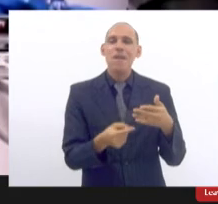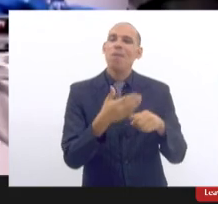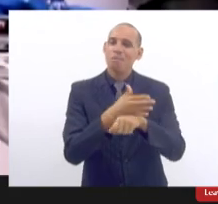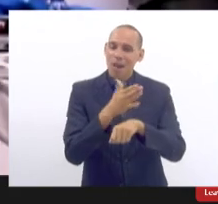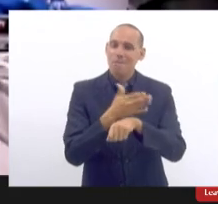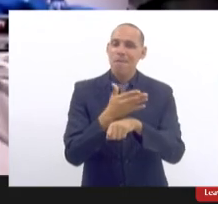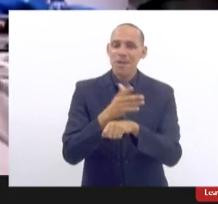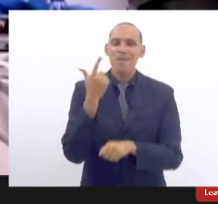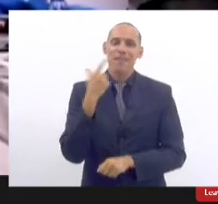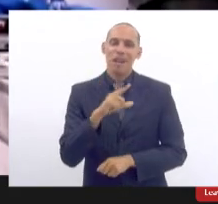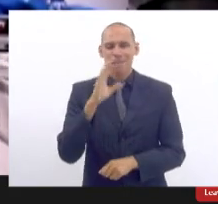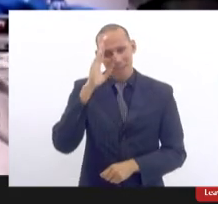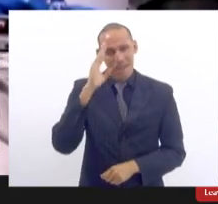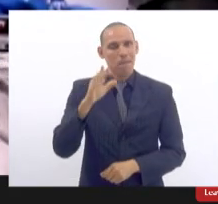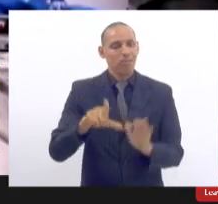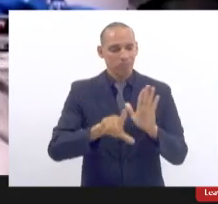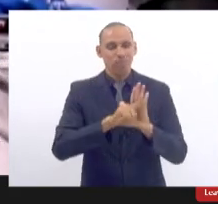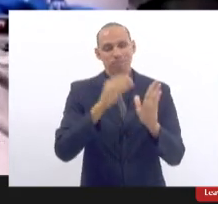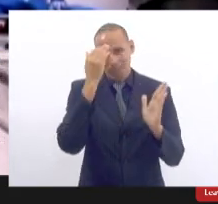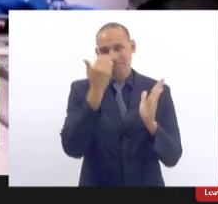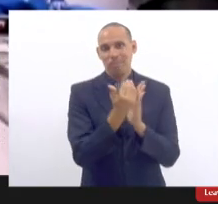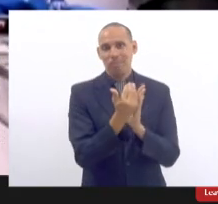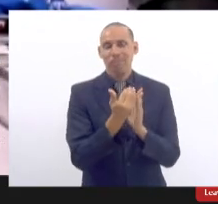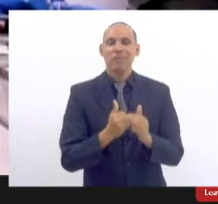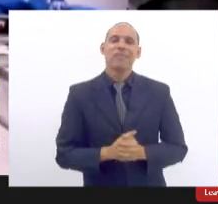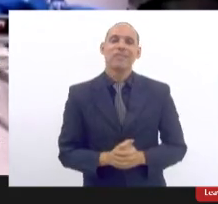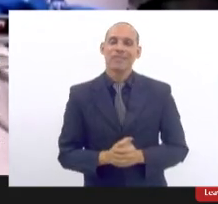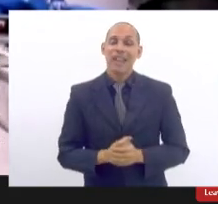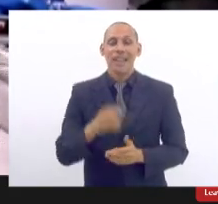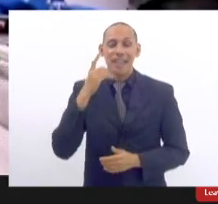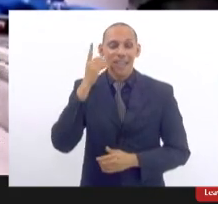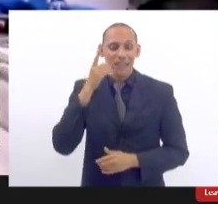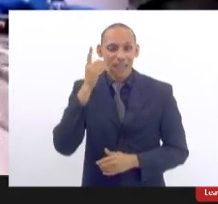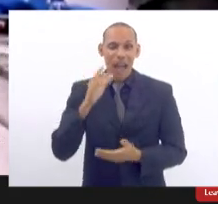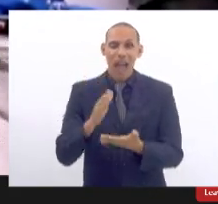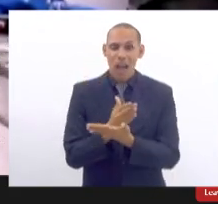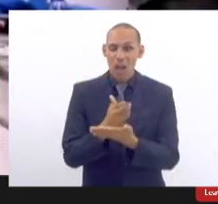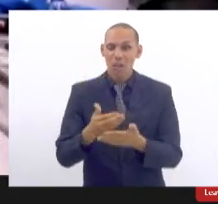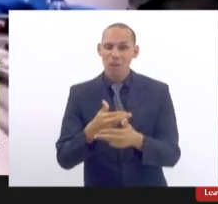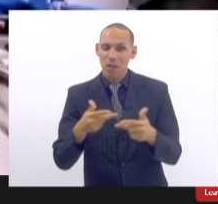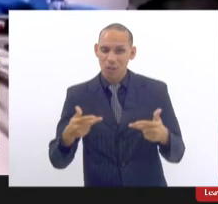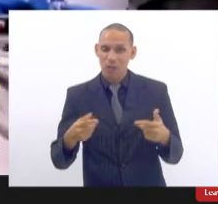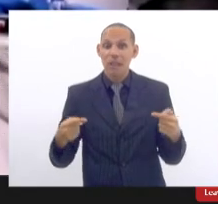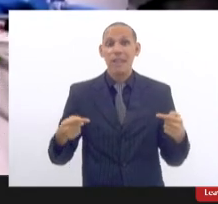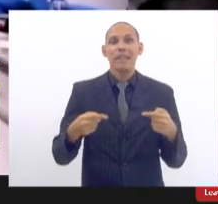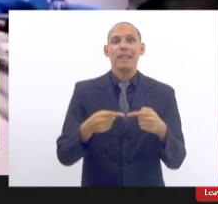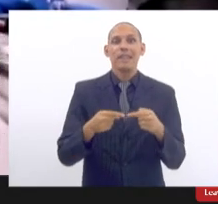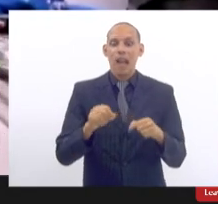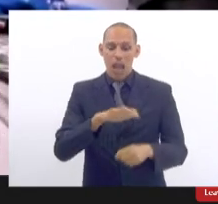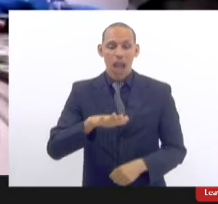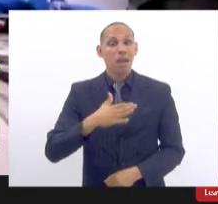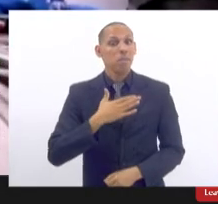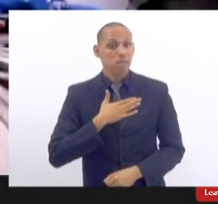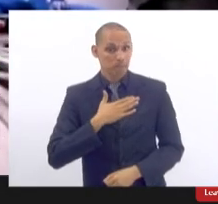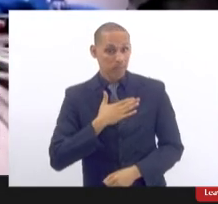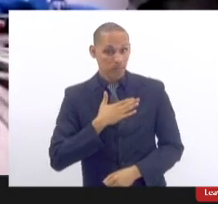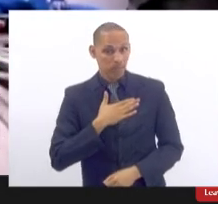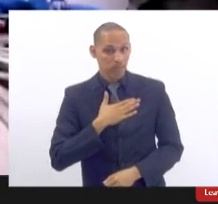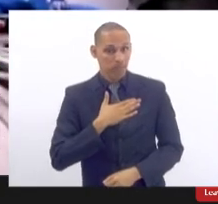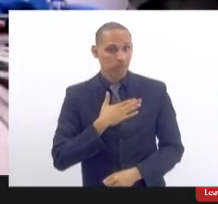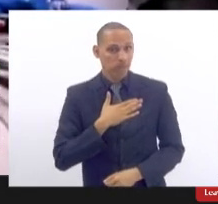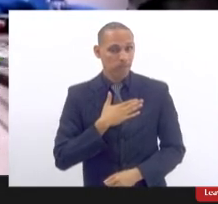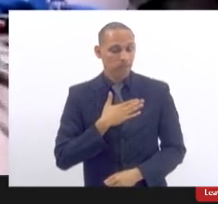principalmente uma lei deputado algumas coisas são pertinentes a minha área especificamente